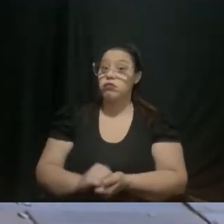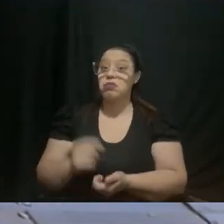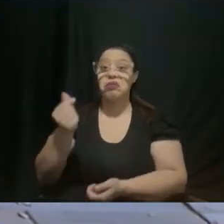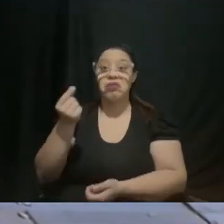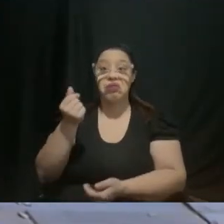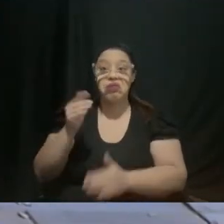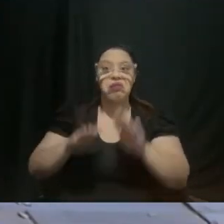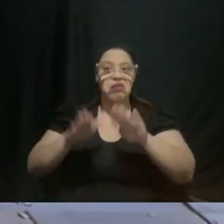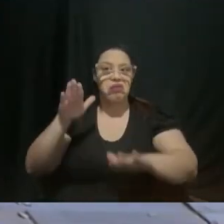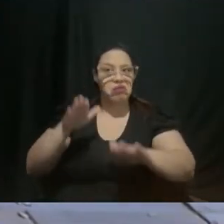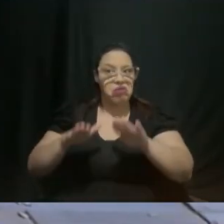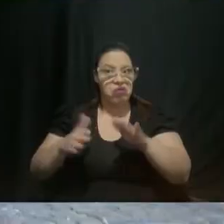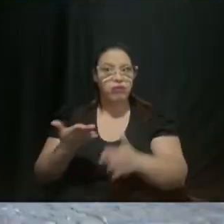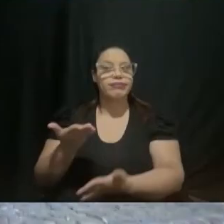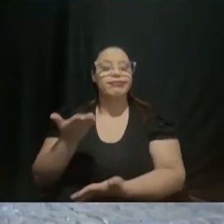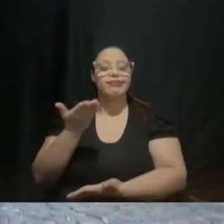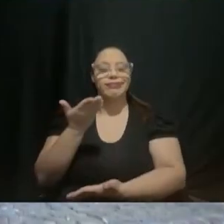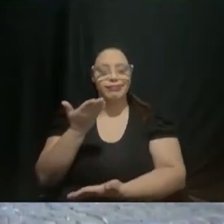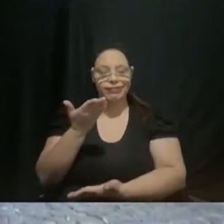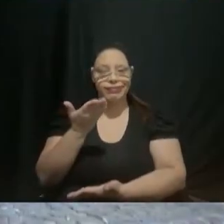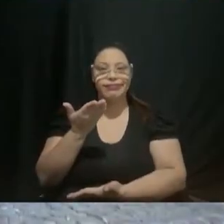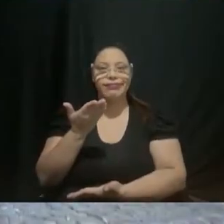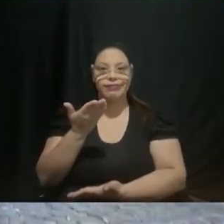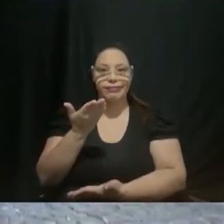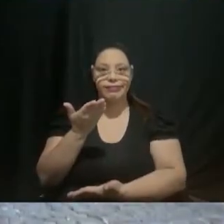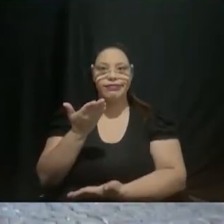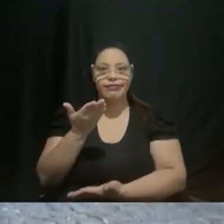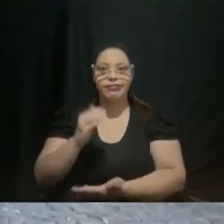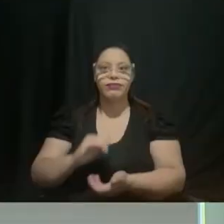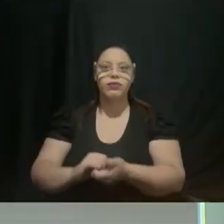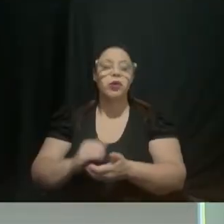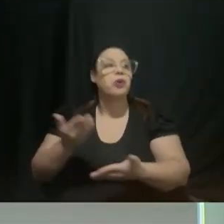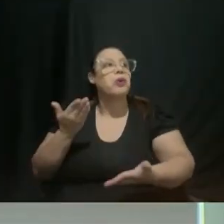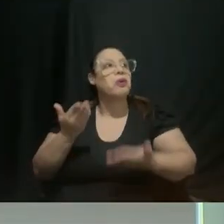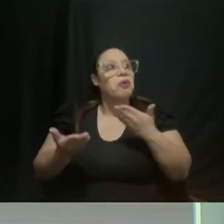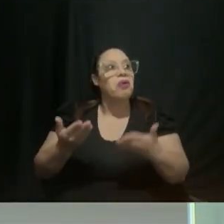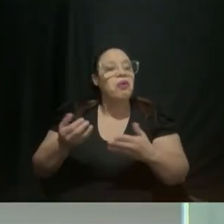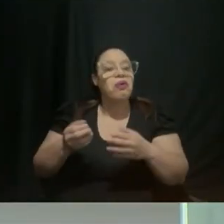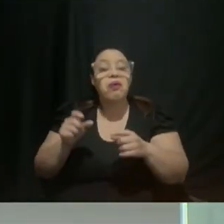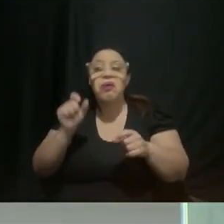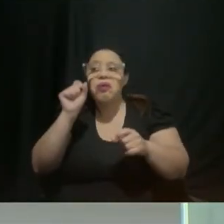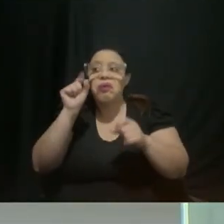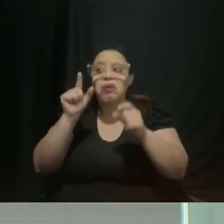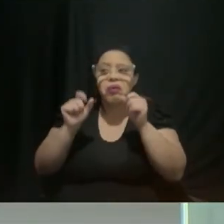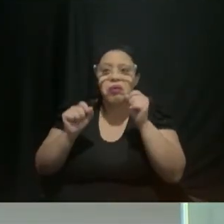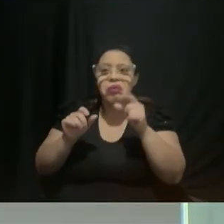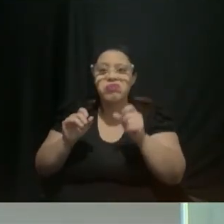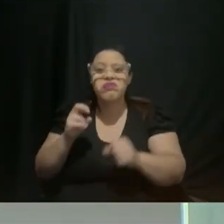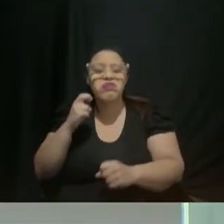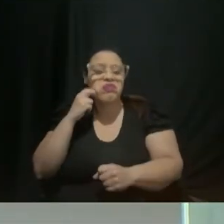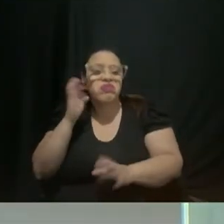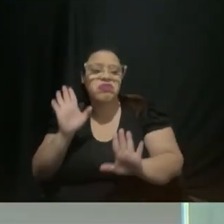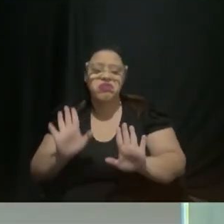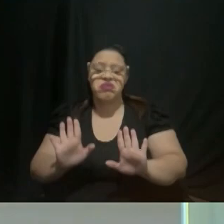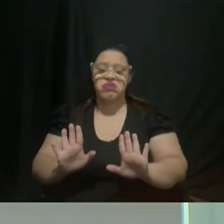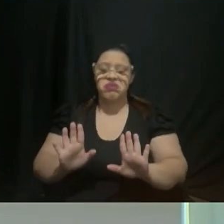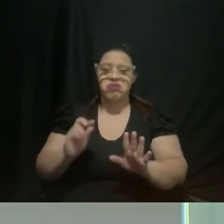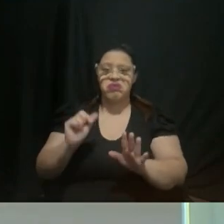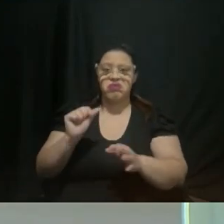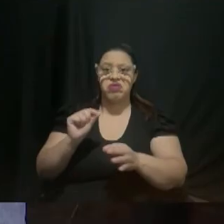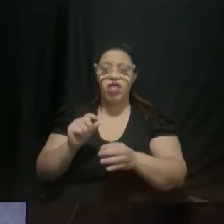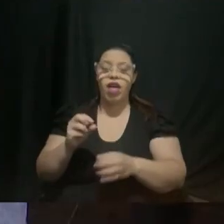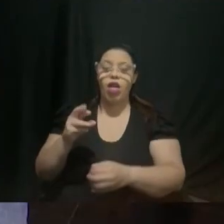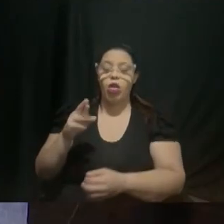mais de 80 milhões de reais Apesar de ser uma projeção tímida nas vendas físicas o economista da SIC